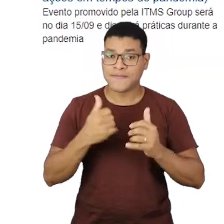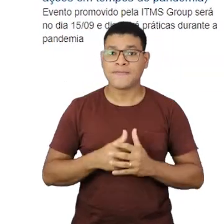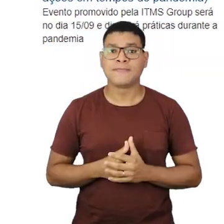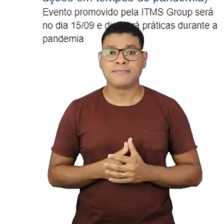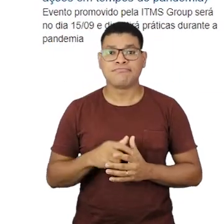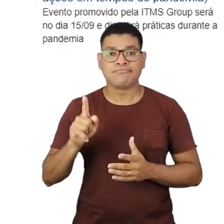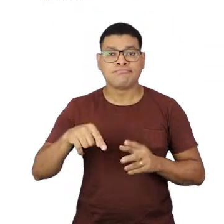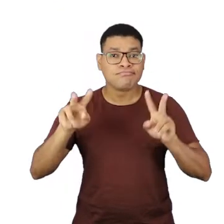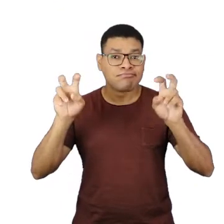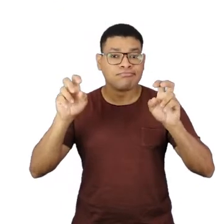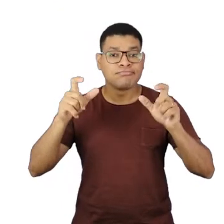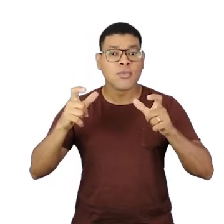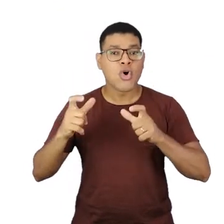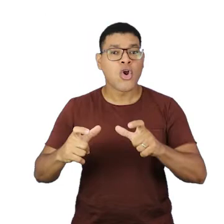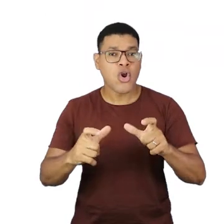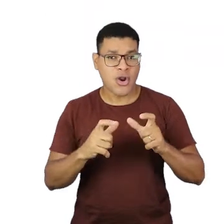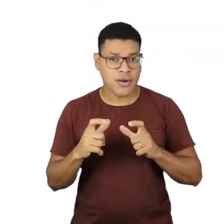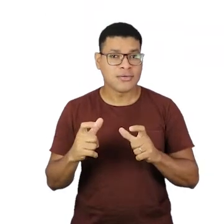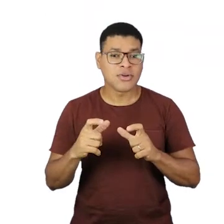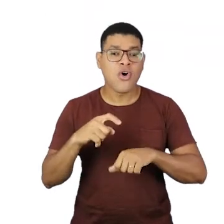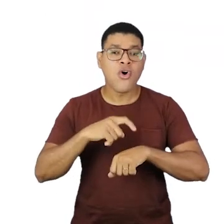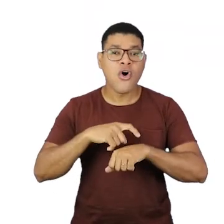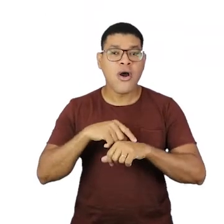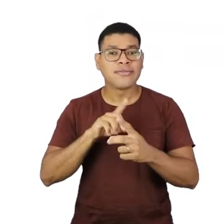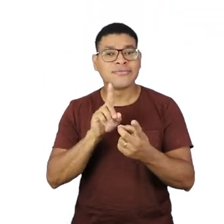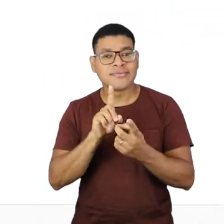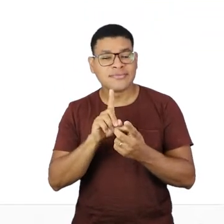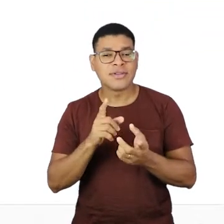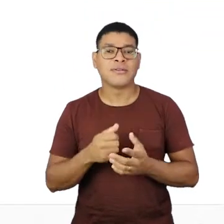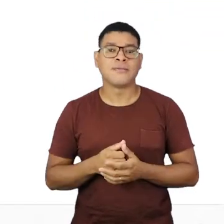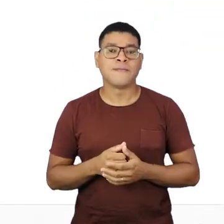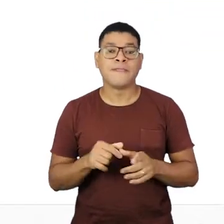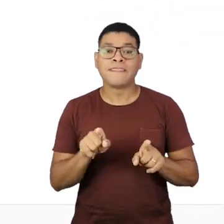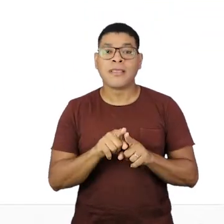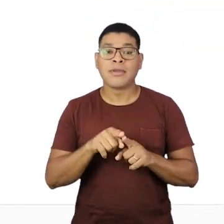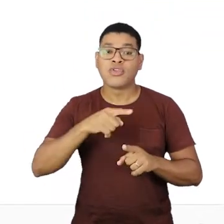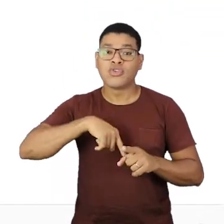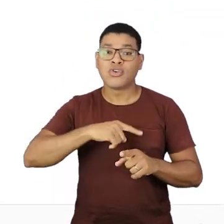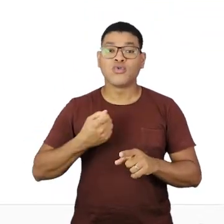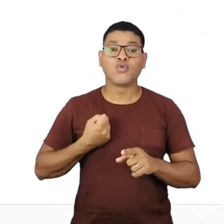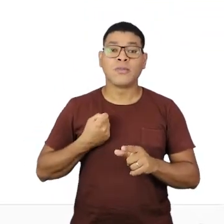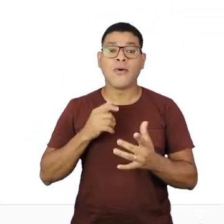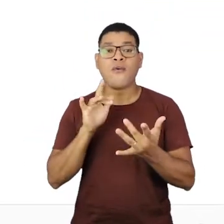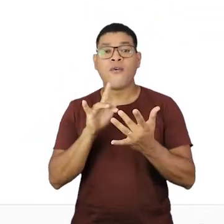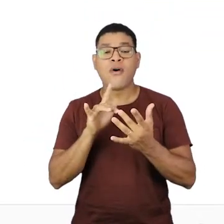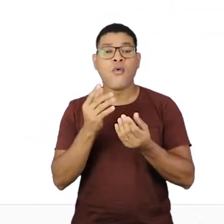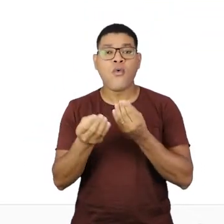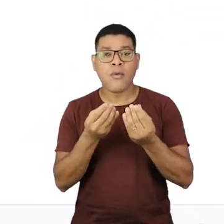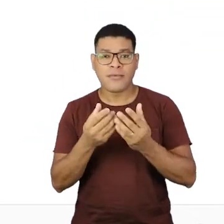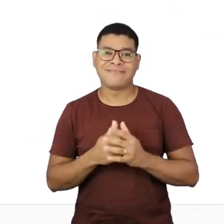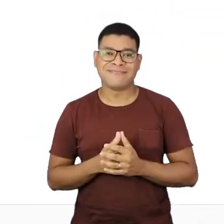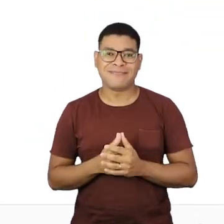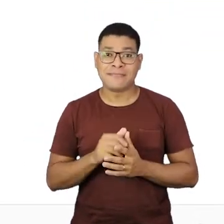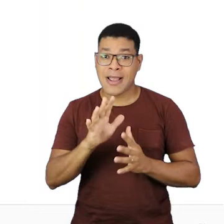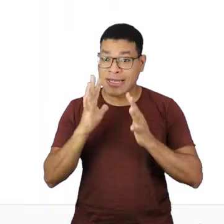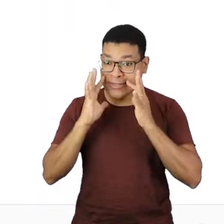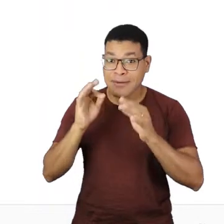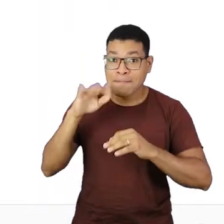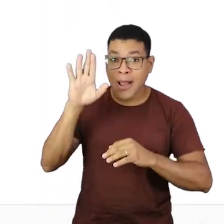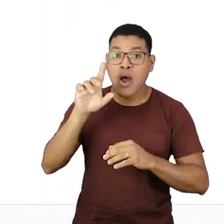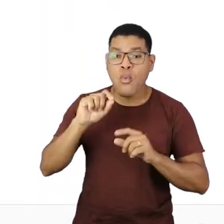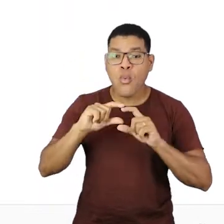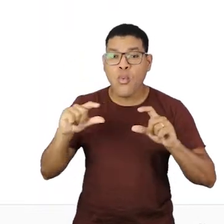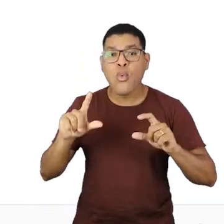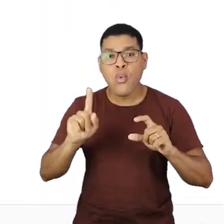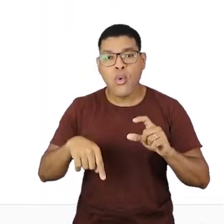também a respeito de localização, do horário de atendimento e os nossos contatos. Chamando a atenção